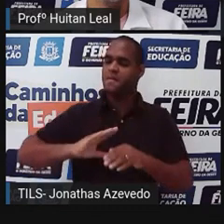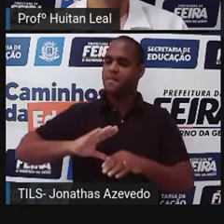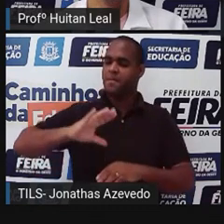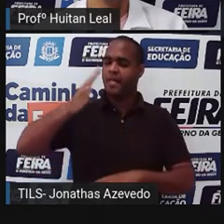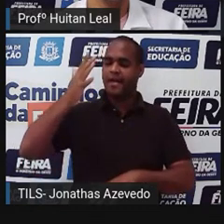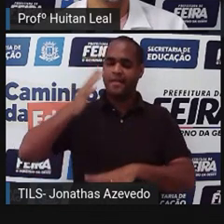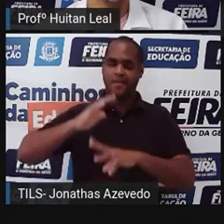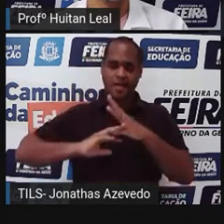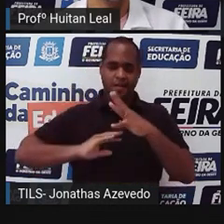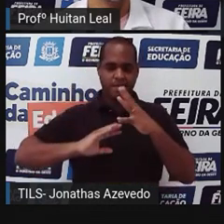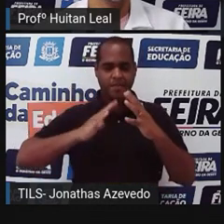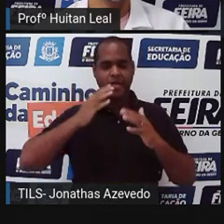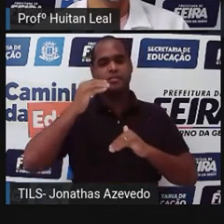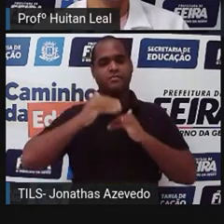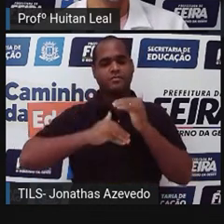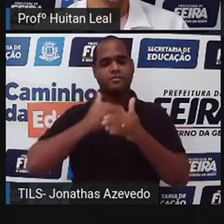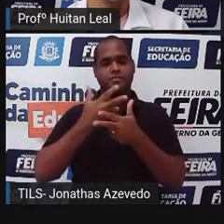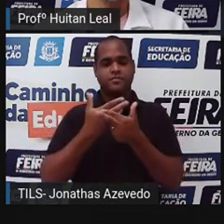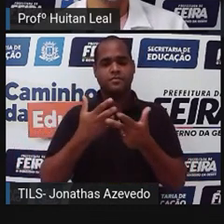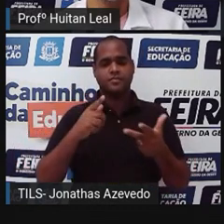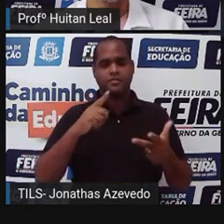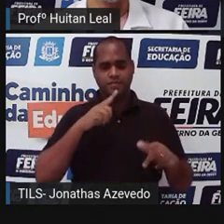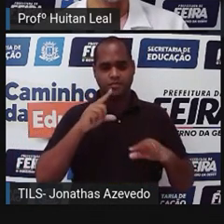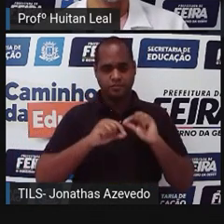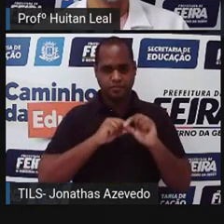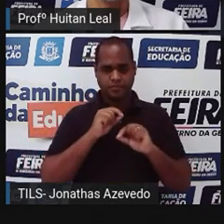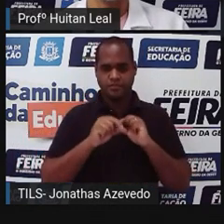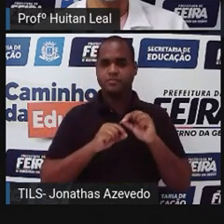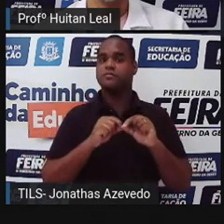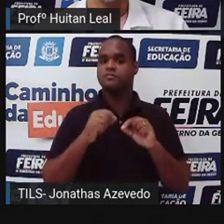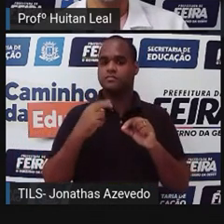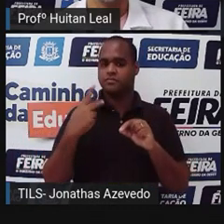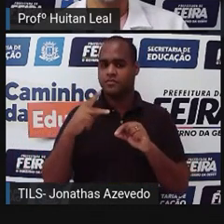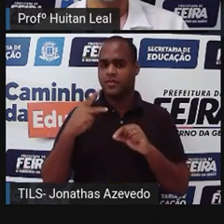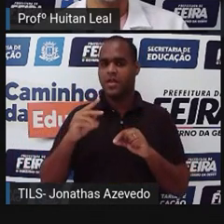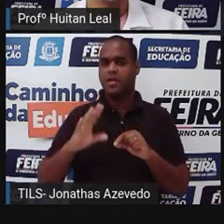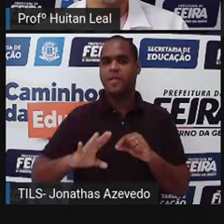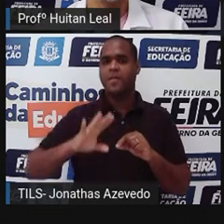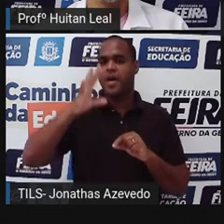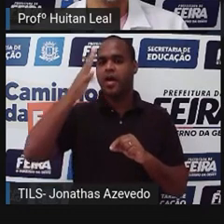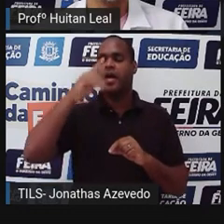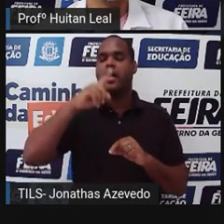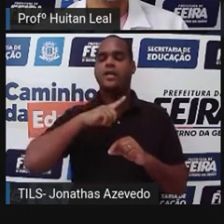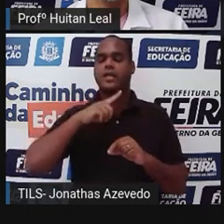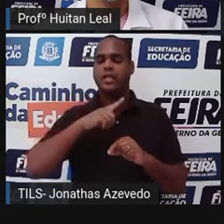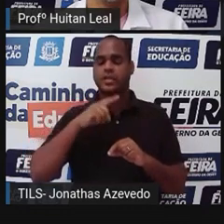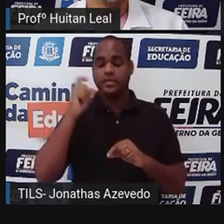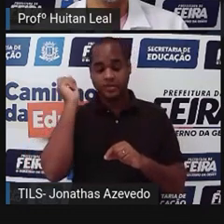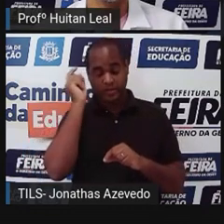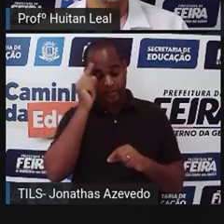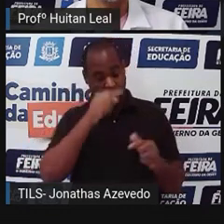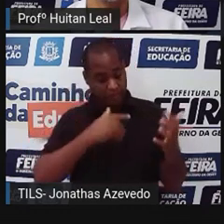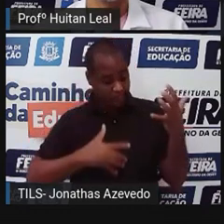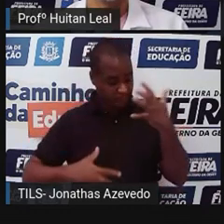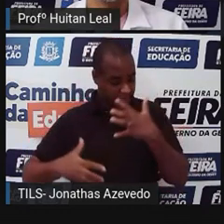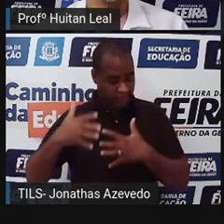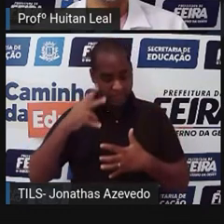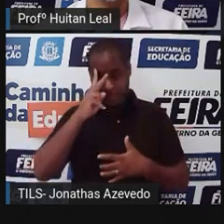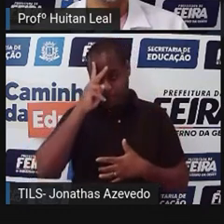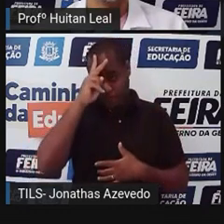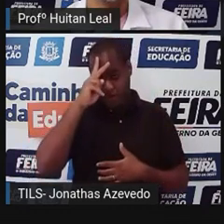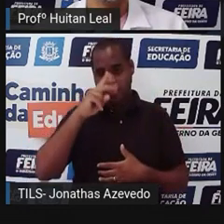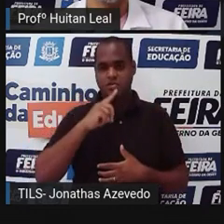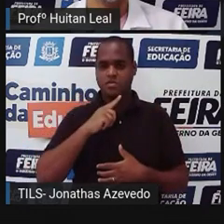vai se desenrolando. O clímax. Quando acontece o momento de maior tensão na história. Nós